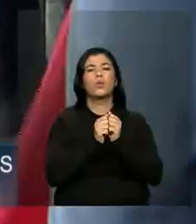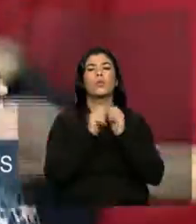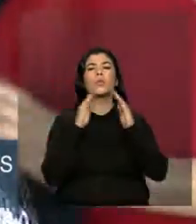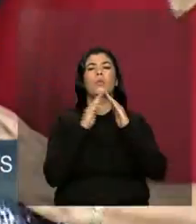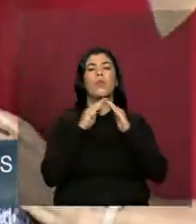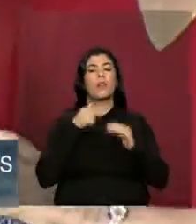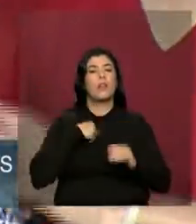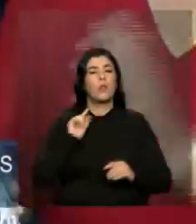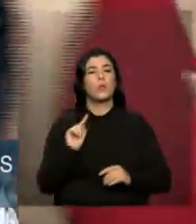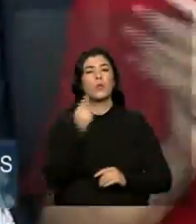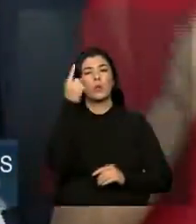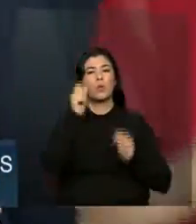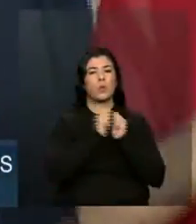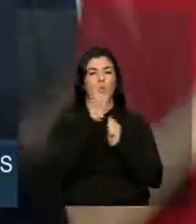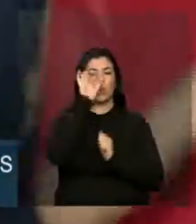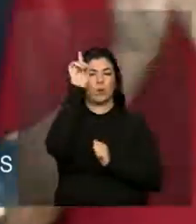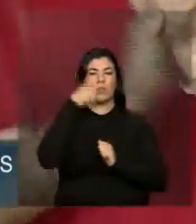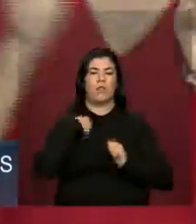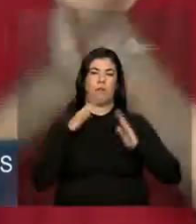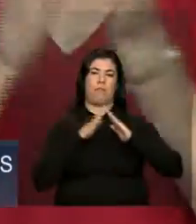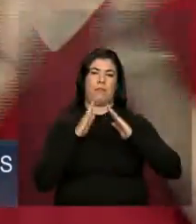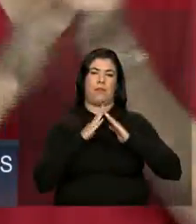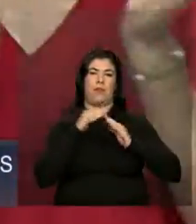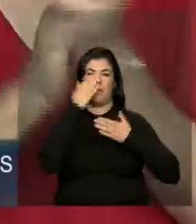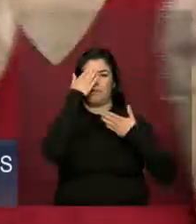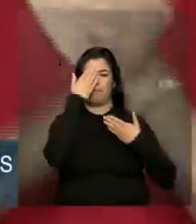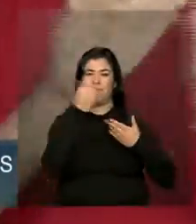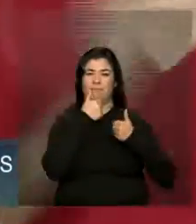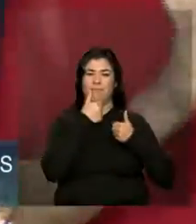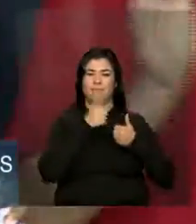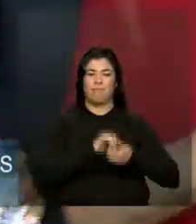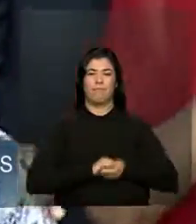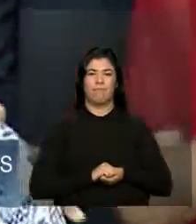na minha casinha. Eita, nós uma salva de palmas para ela.